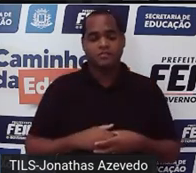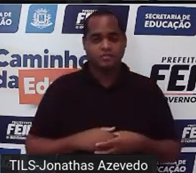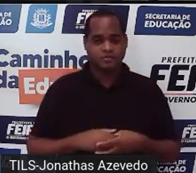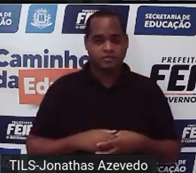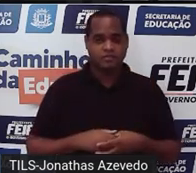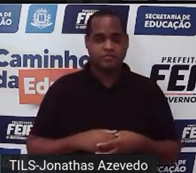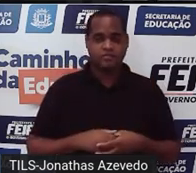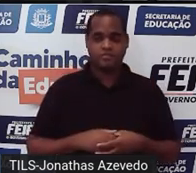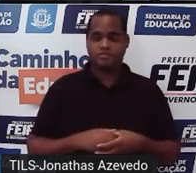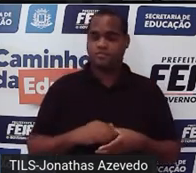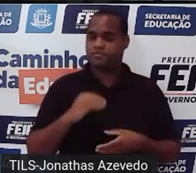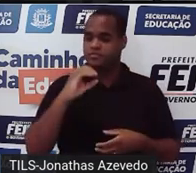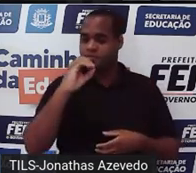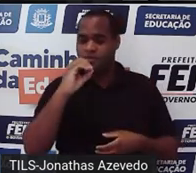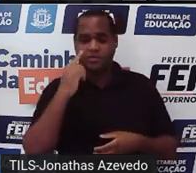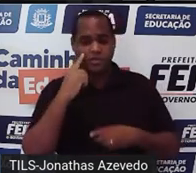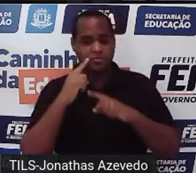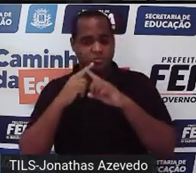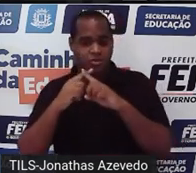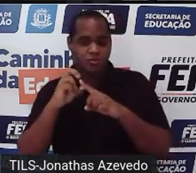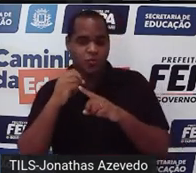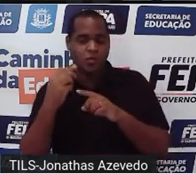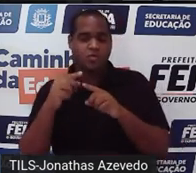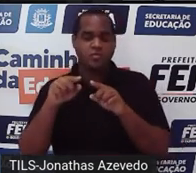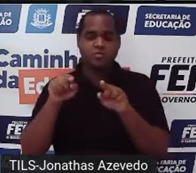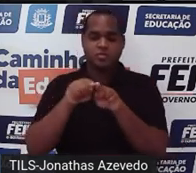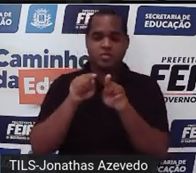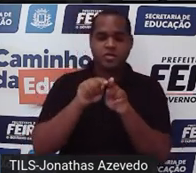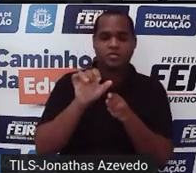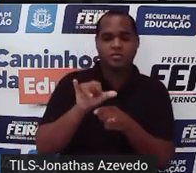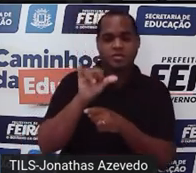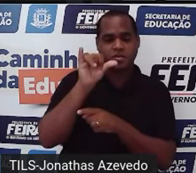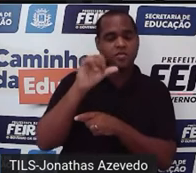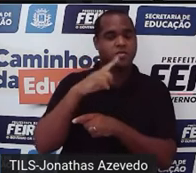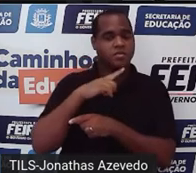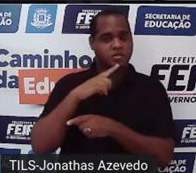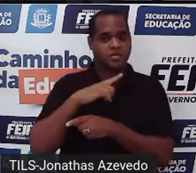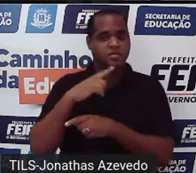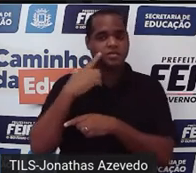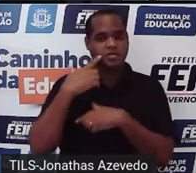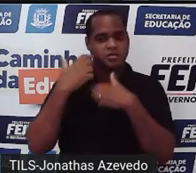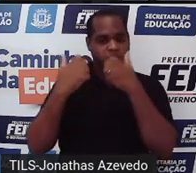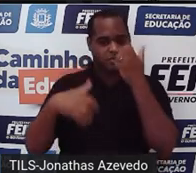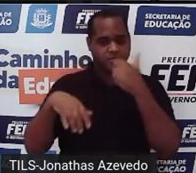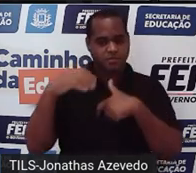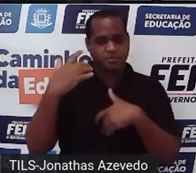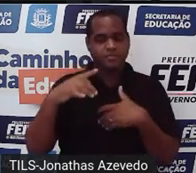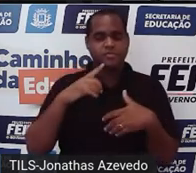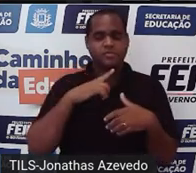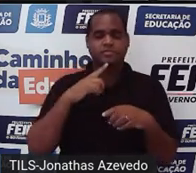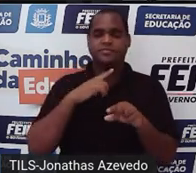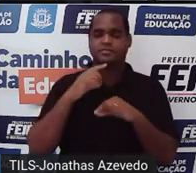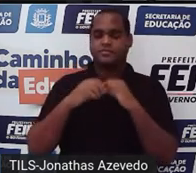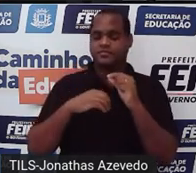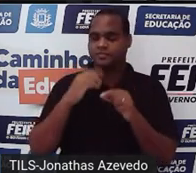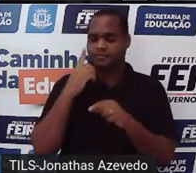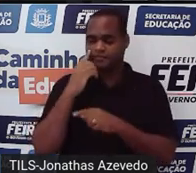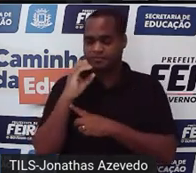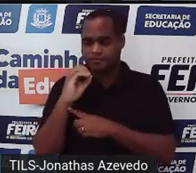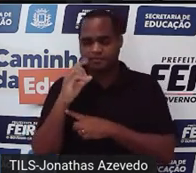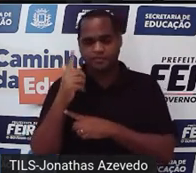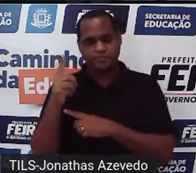zerar tanto o x quanto o y só a parte dos números ali depois do igual que não iria zerar certo?